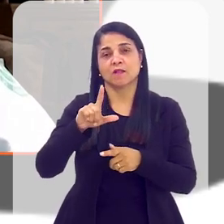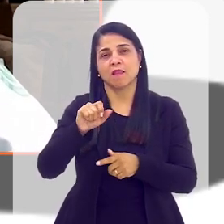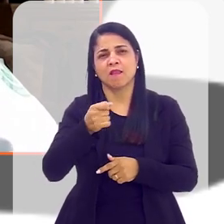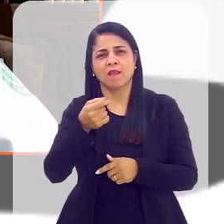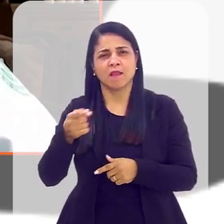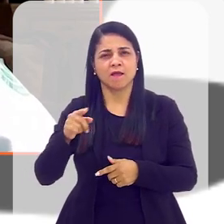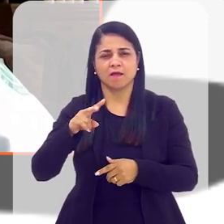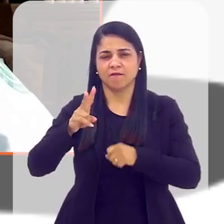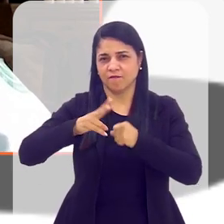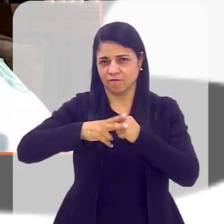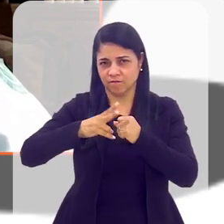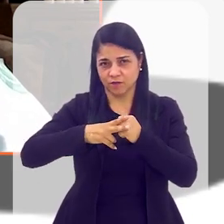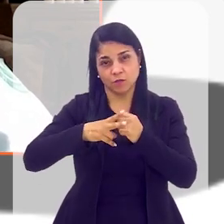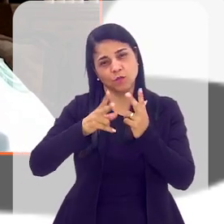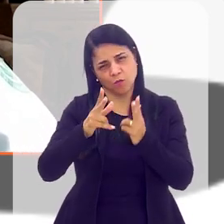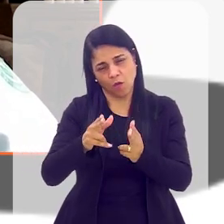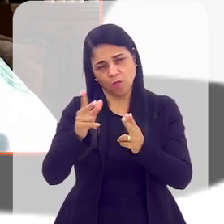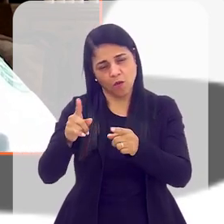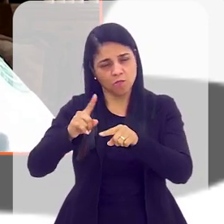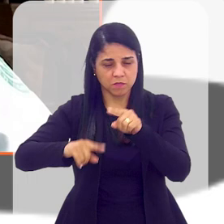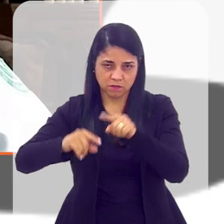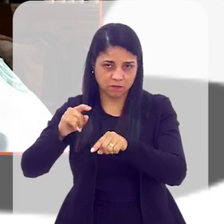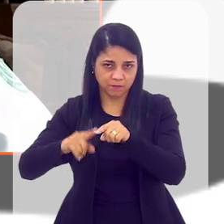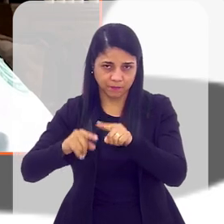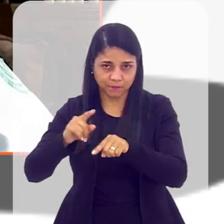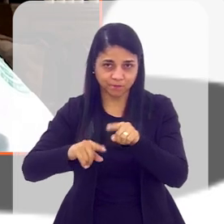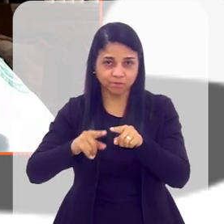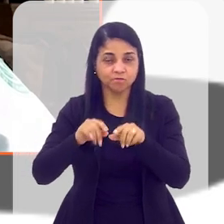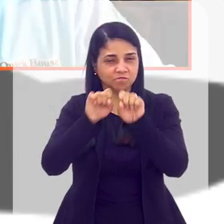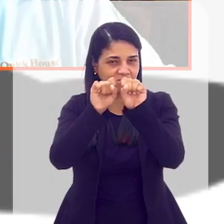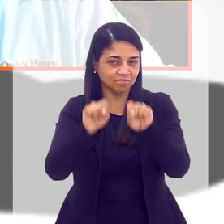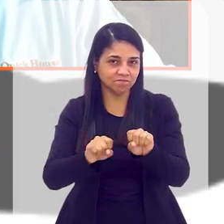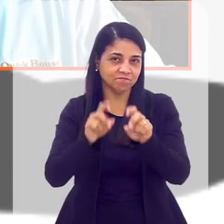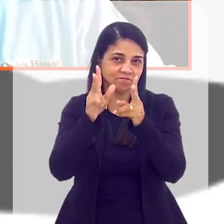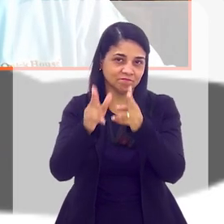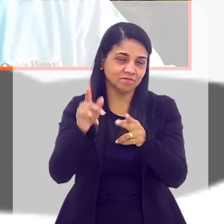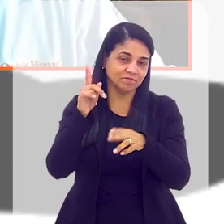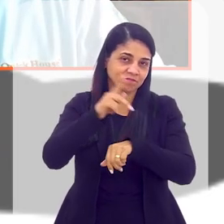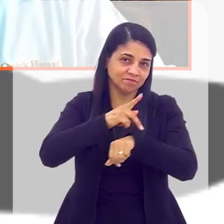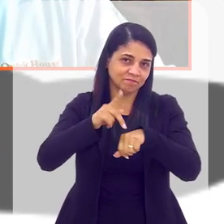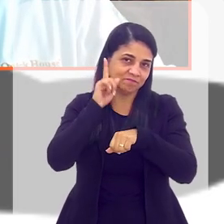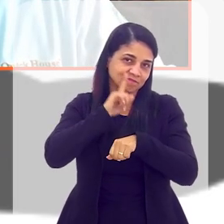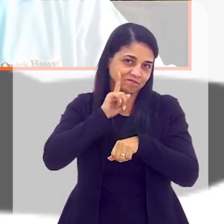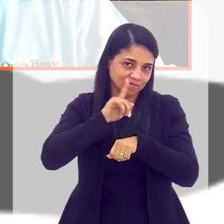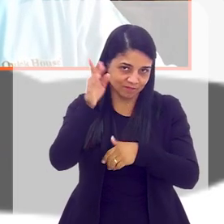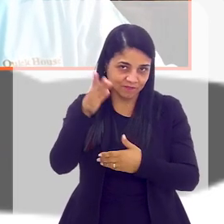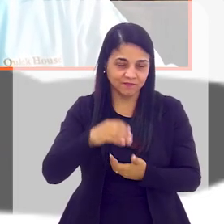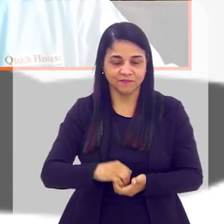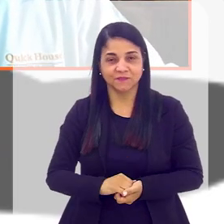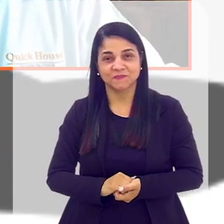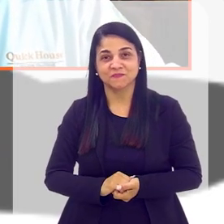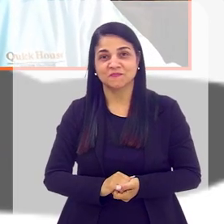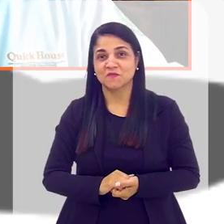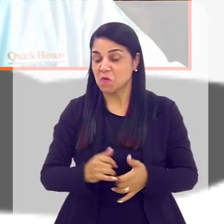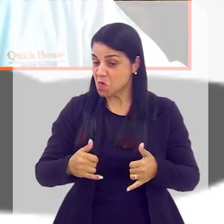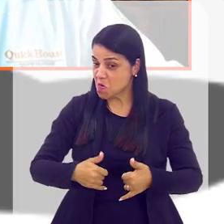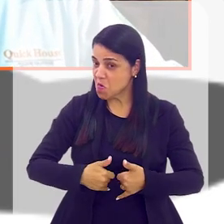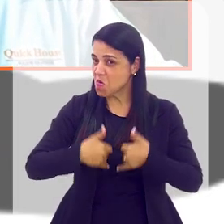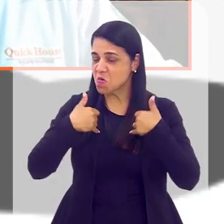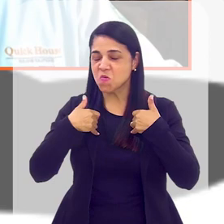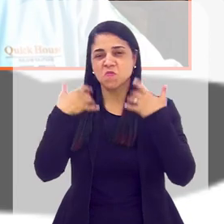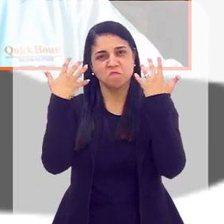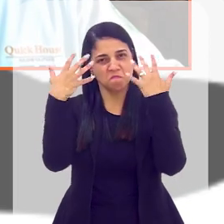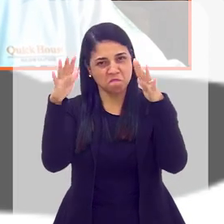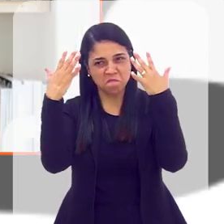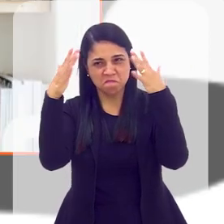vidro, a chapa cementícia, são os mesmos elementos utilizados lá no sistema wide steel frame e wood frame. Nossa, quanto